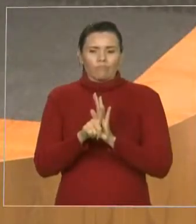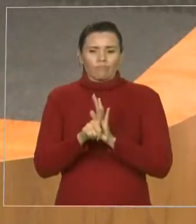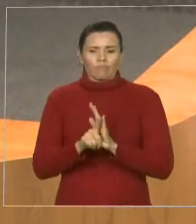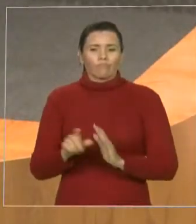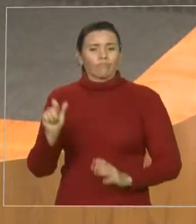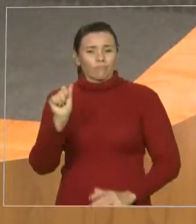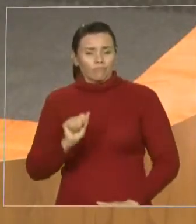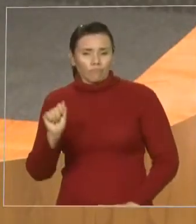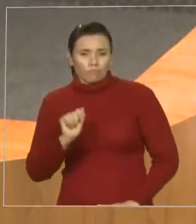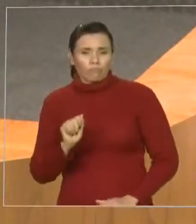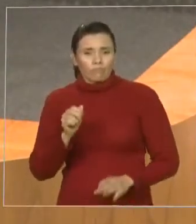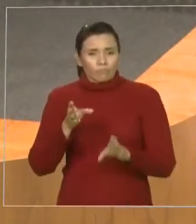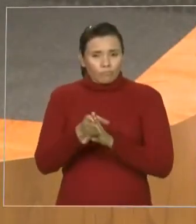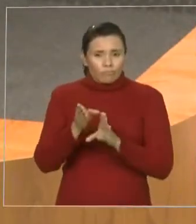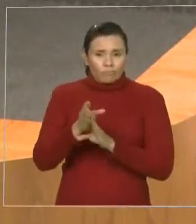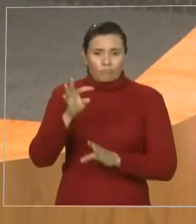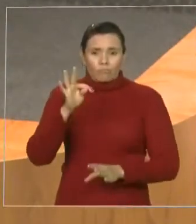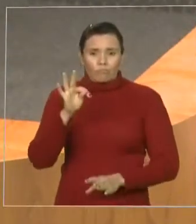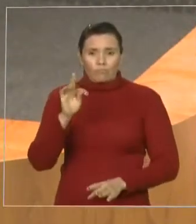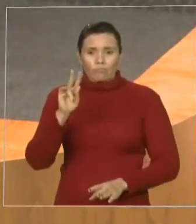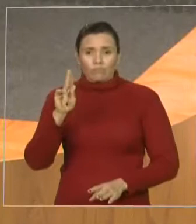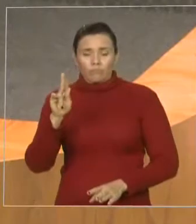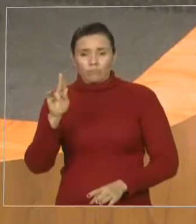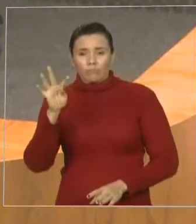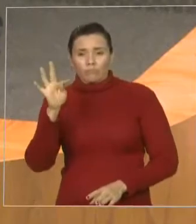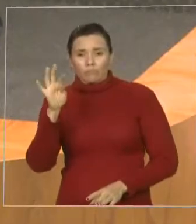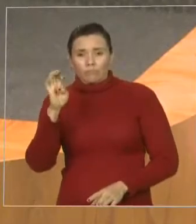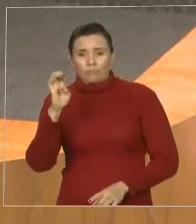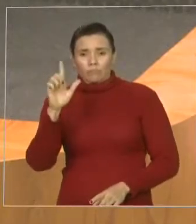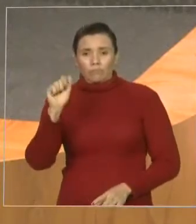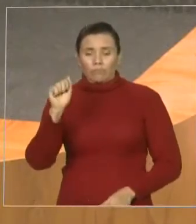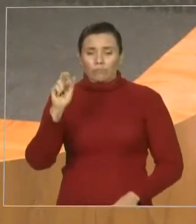Maranhão, cumprimentando o companheiro Serginho,